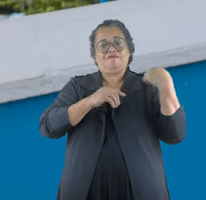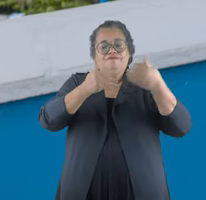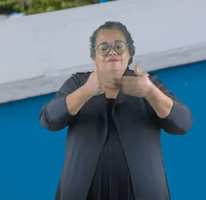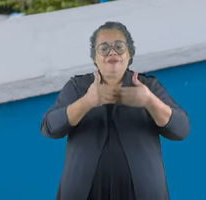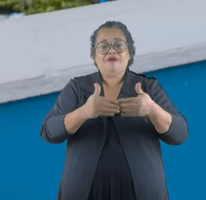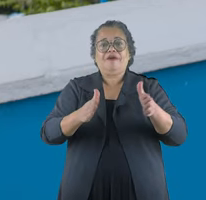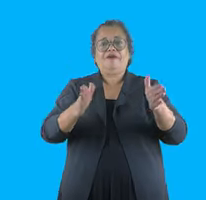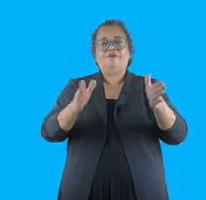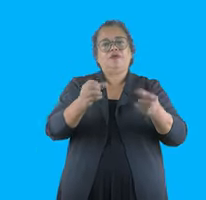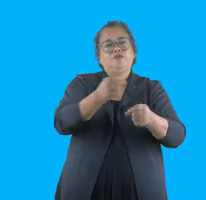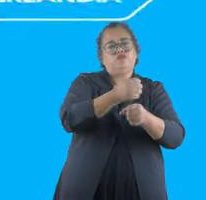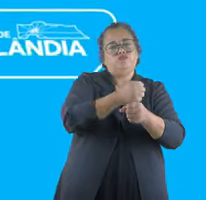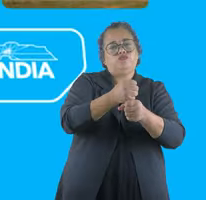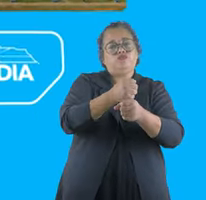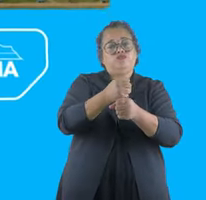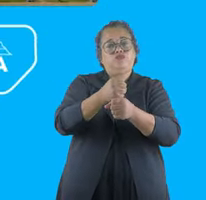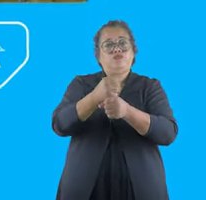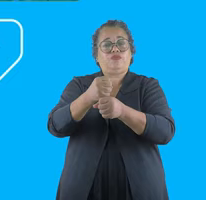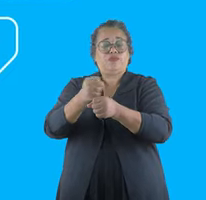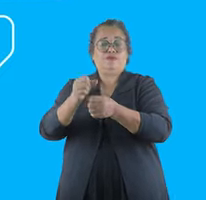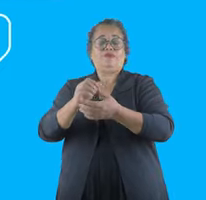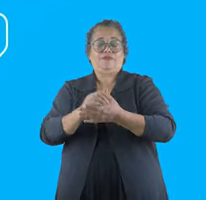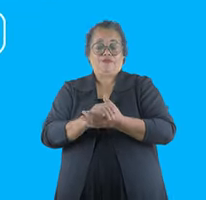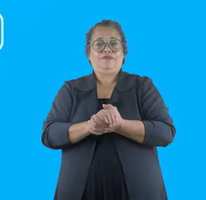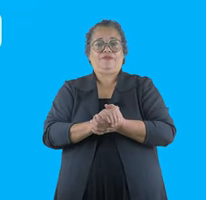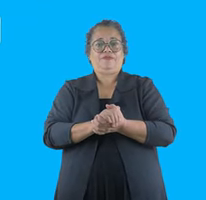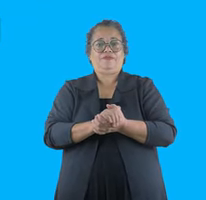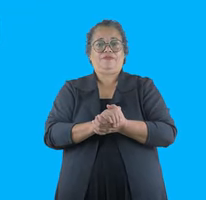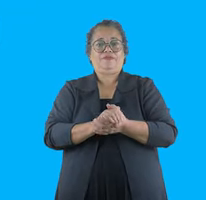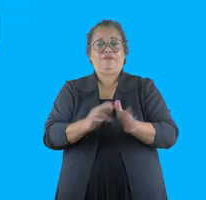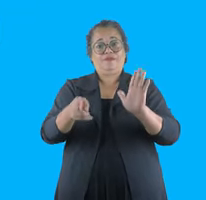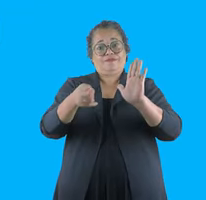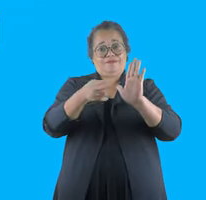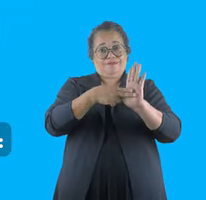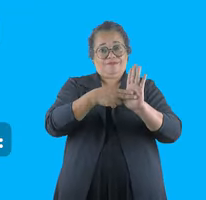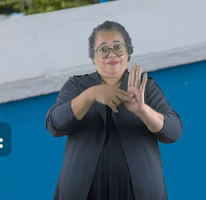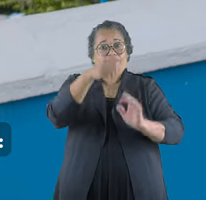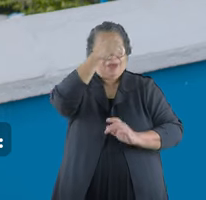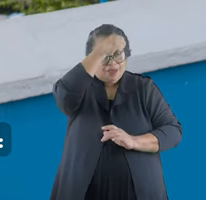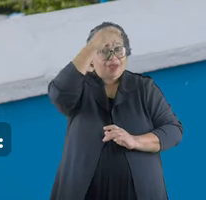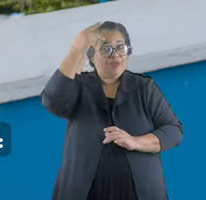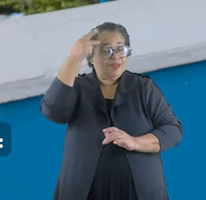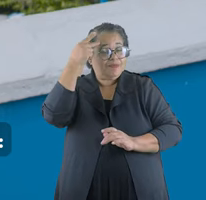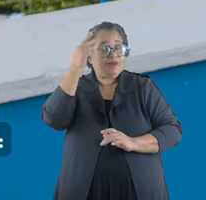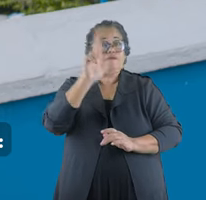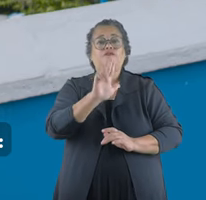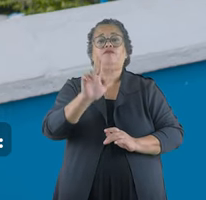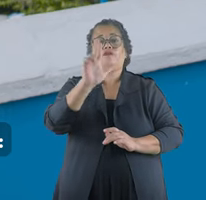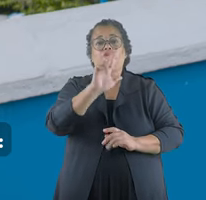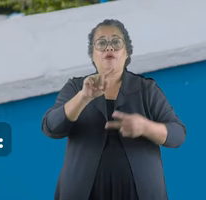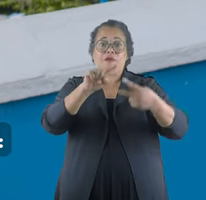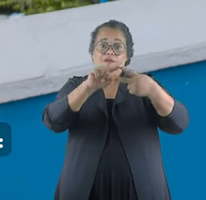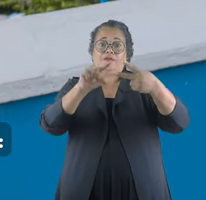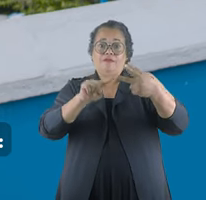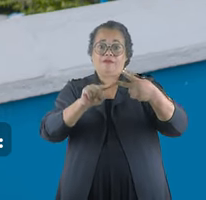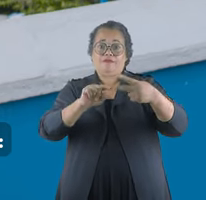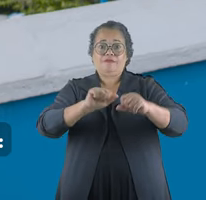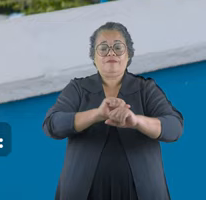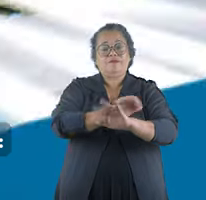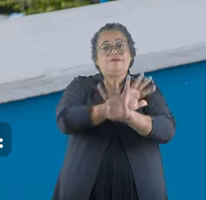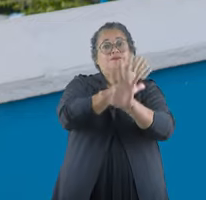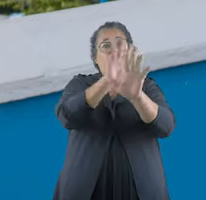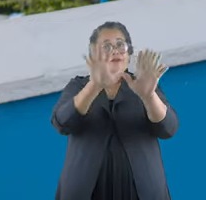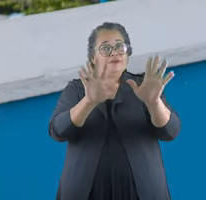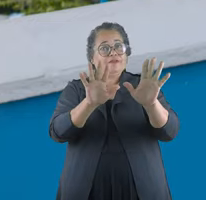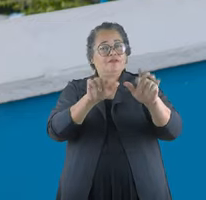fecha as portas, sempre abertas para você 365 dias por ano. Porque tem duas coisas que a Prefeitura de Uberlândia não